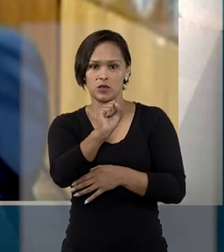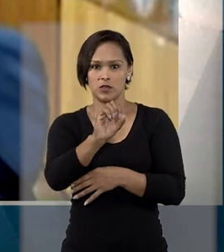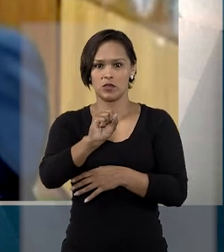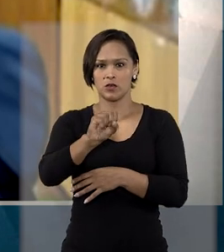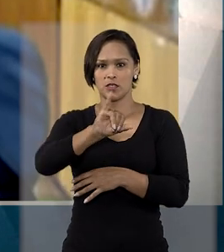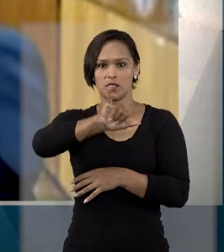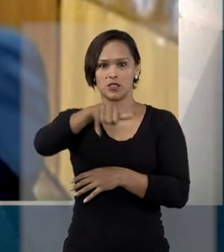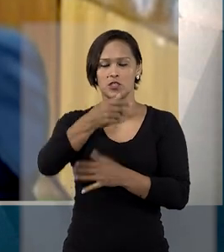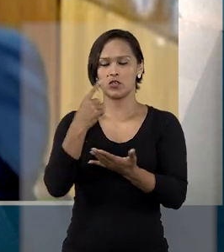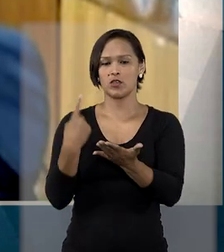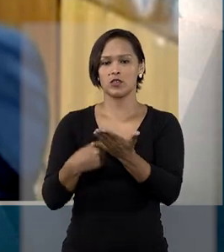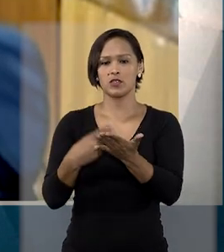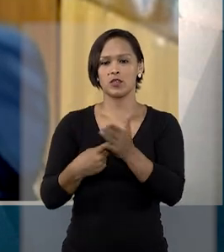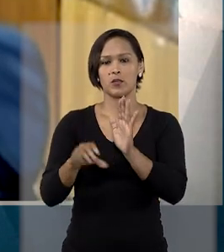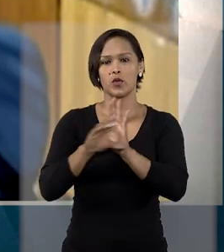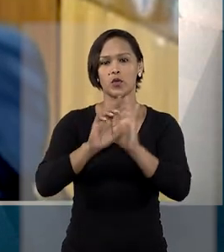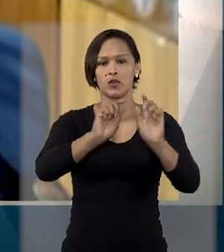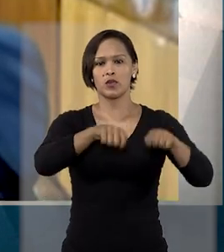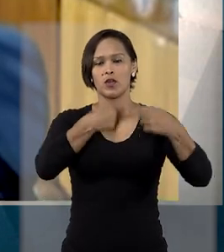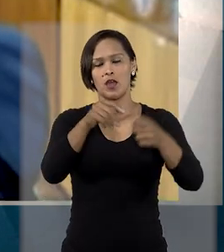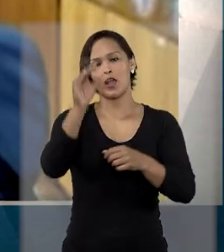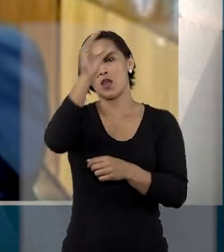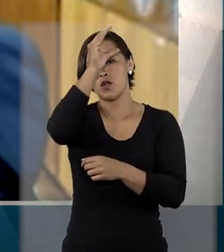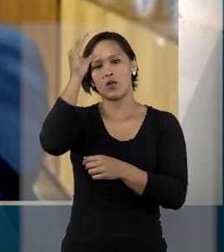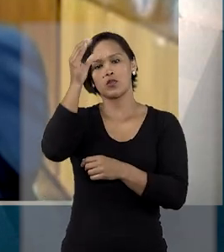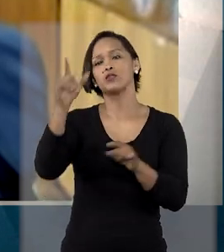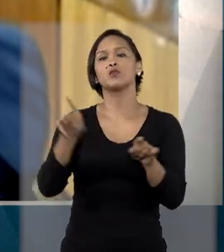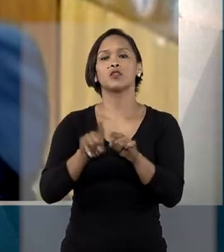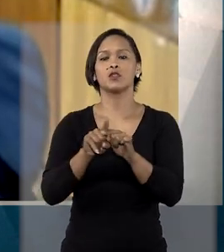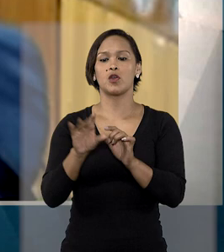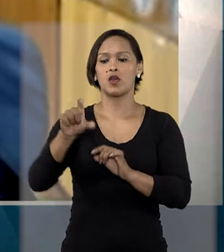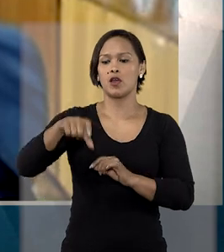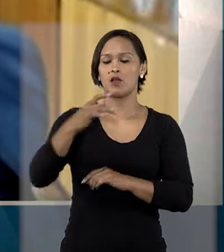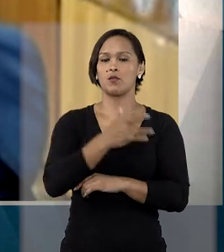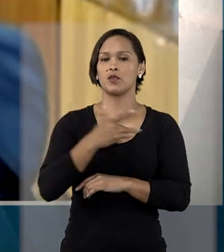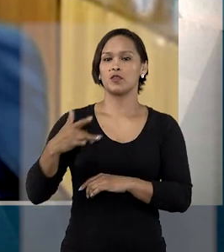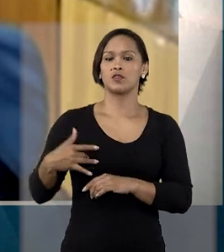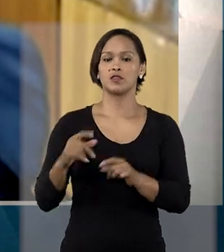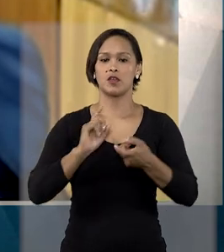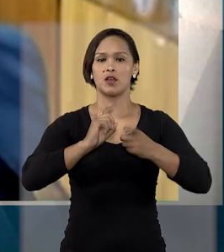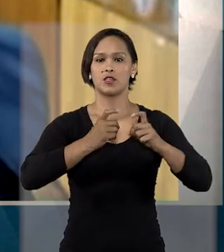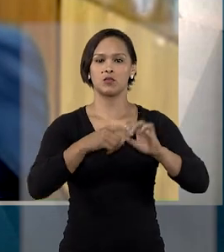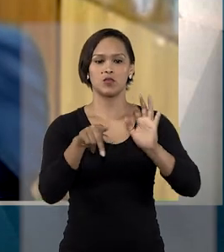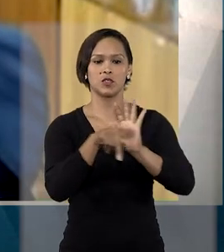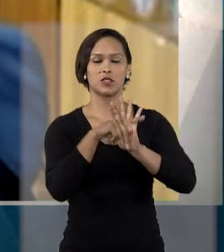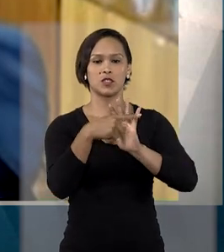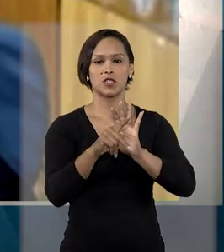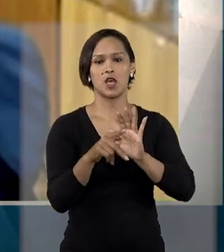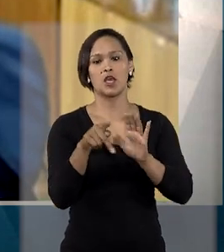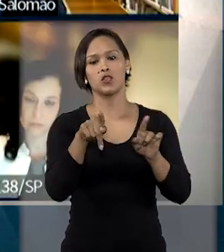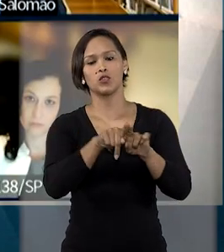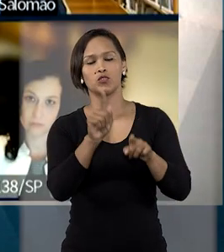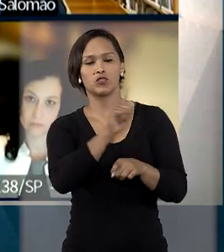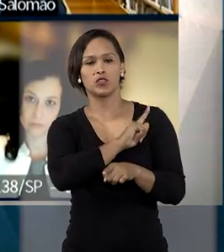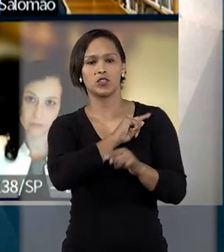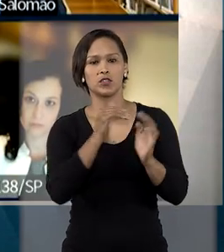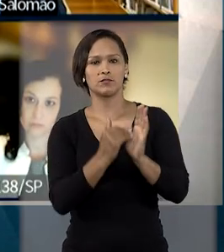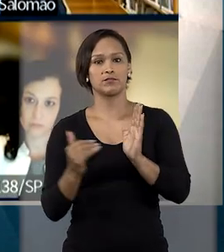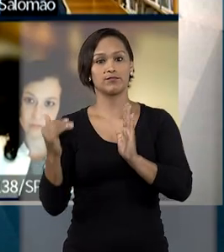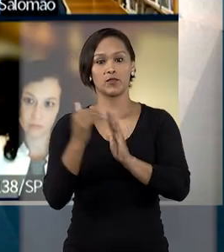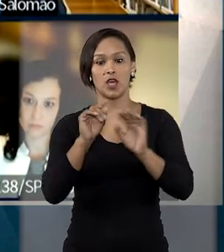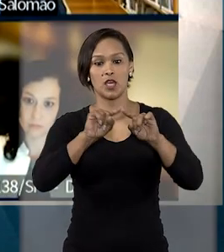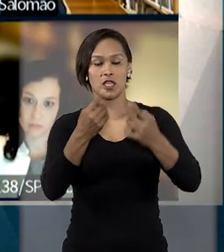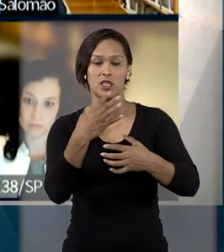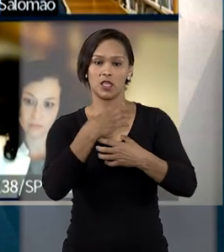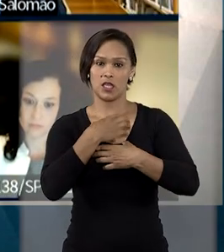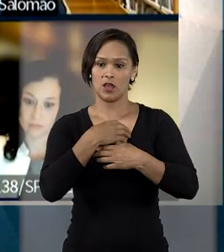não se aplica o Código de Defesa do Consumidor ao plano de saúde administrado por entidade de autogestão. Desta forma,